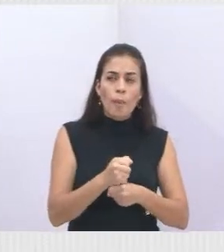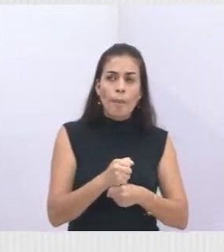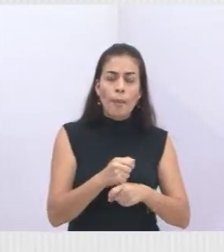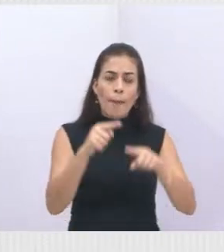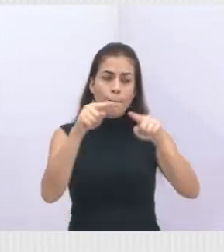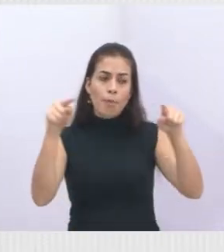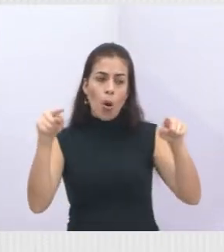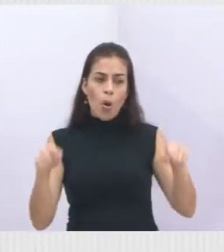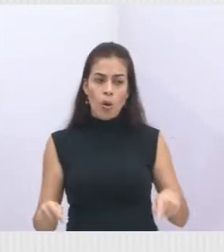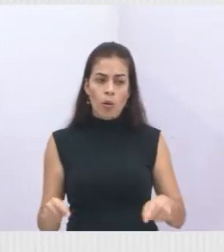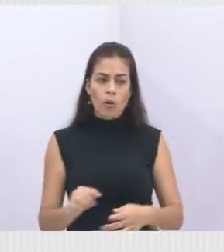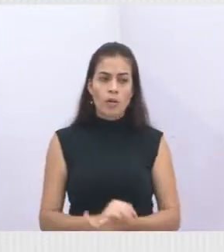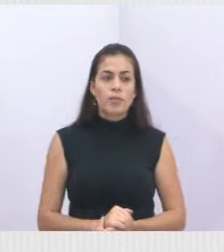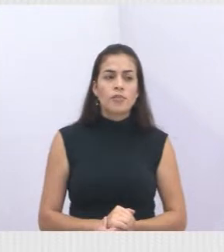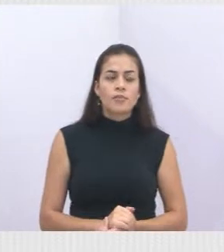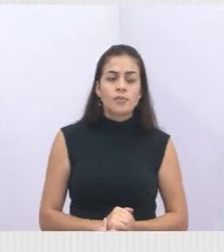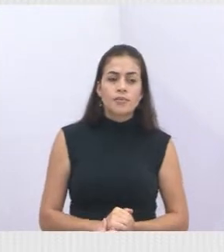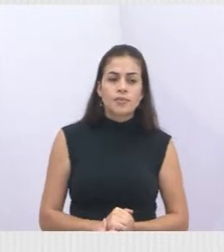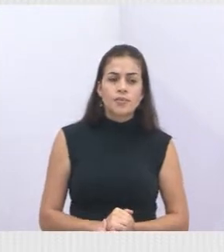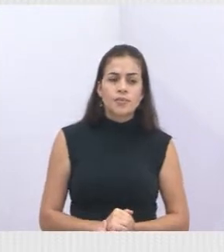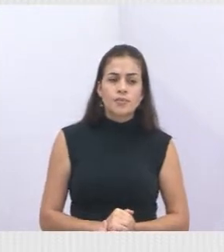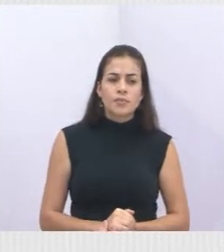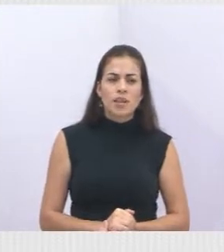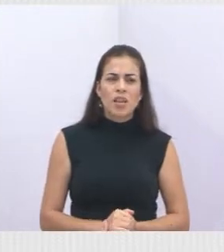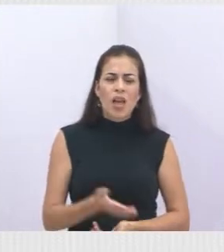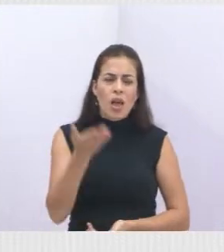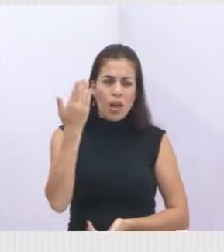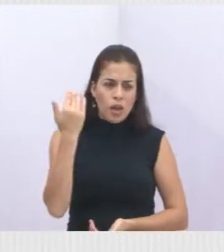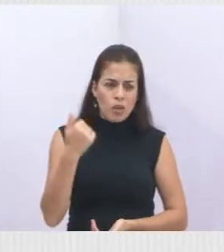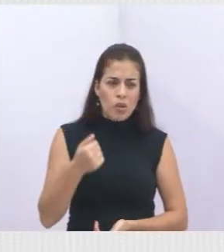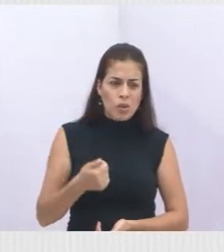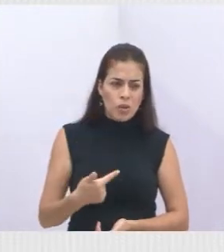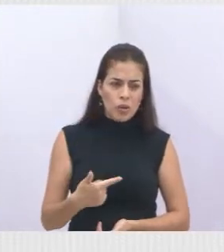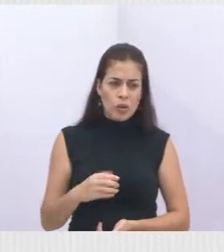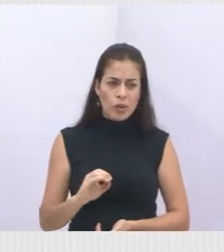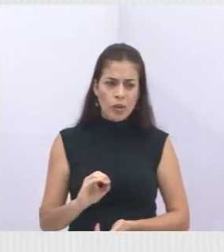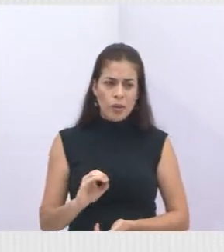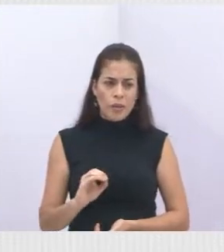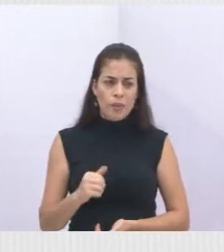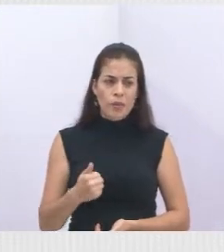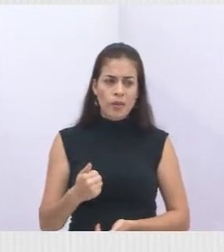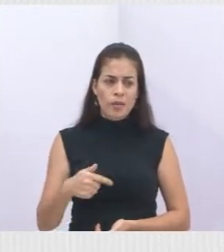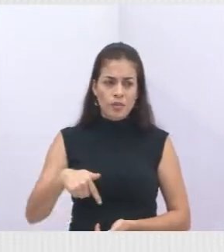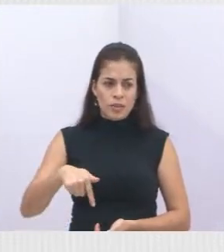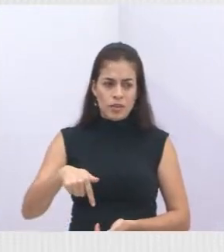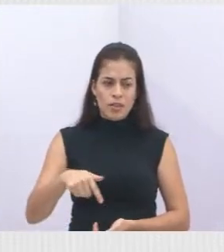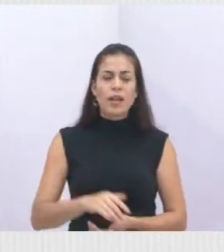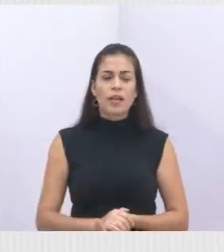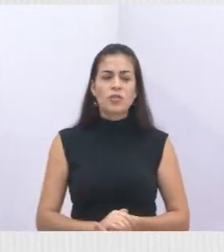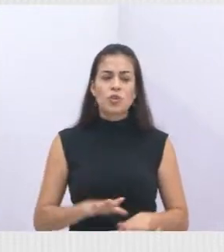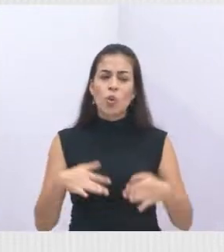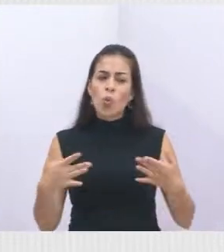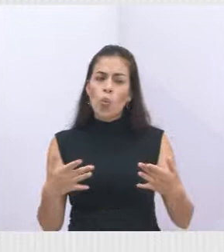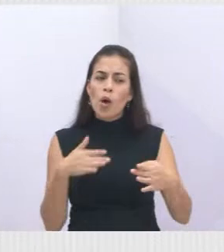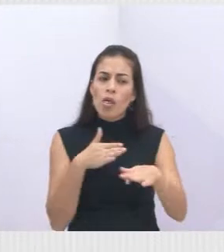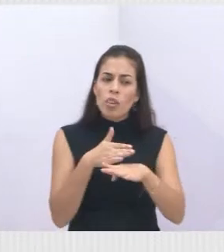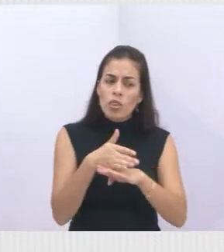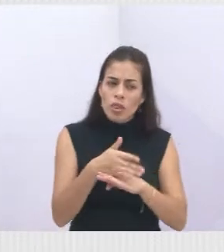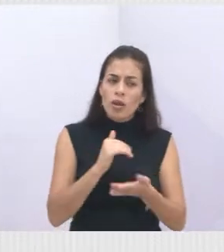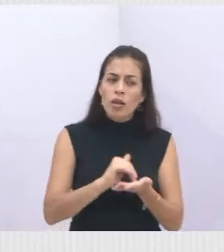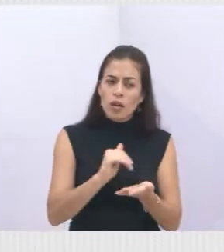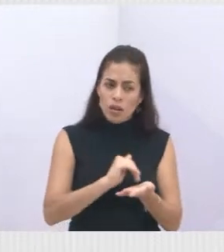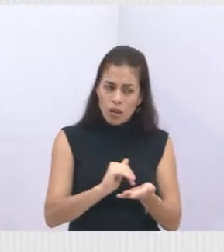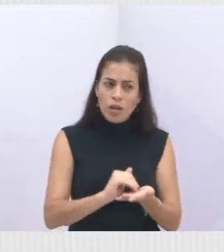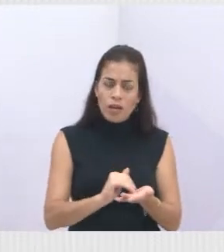em 2017, quando nós entramos na Secretaria, nós identificamos um passivo